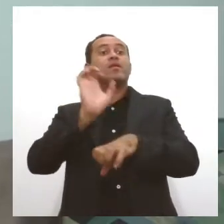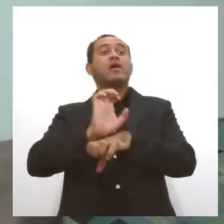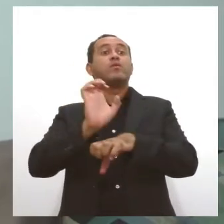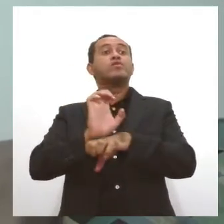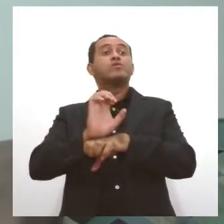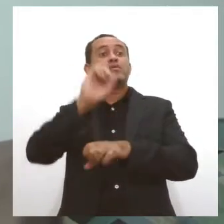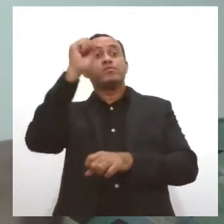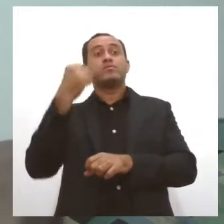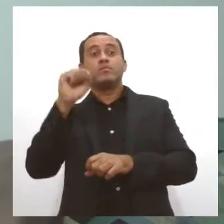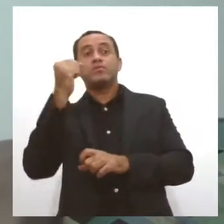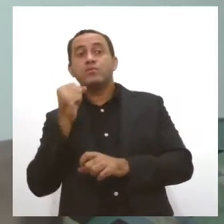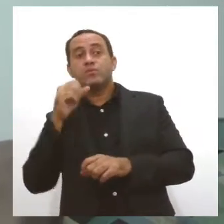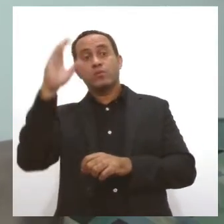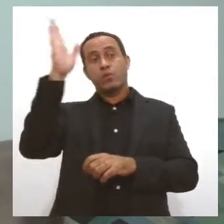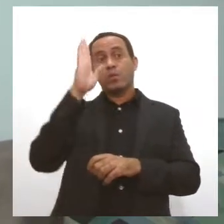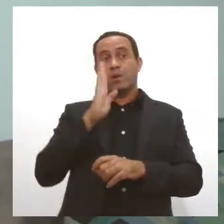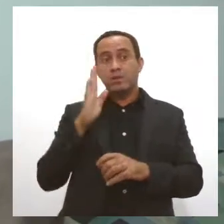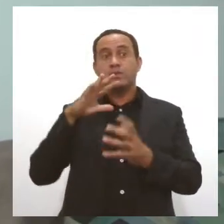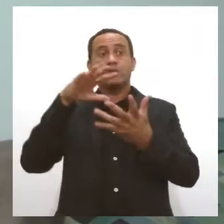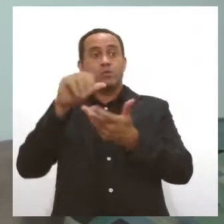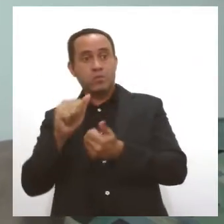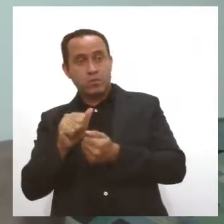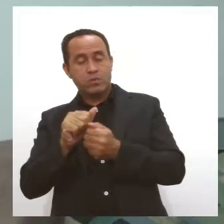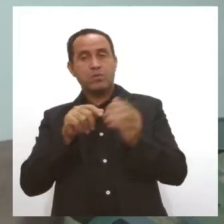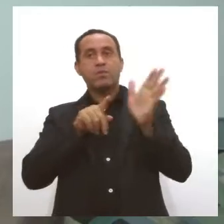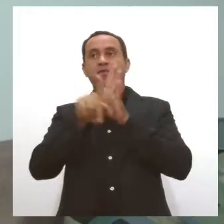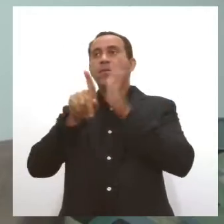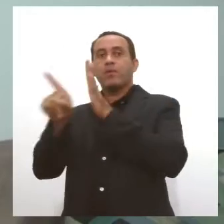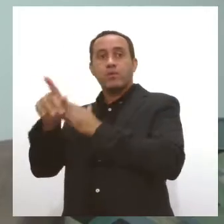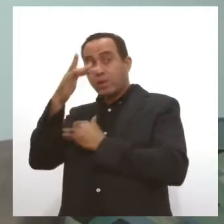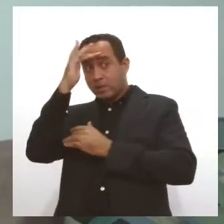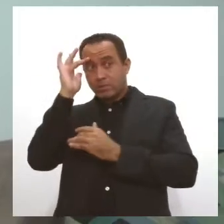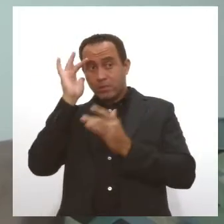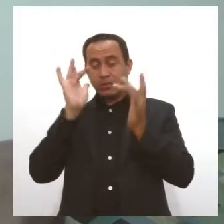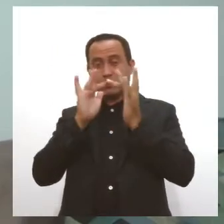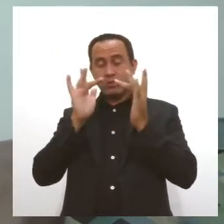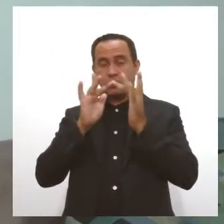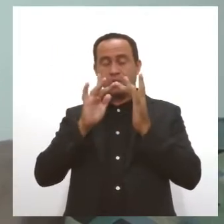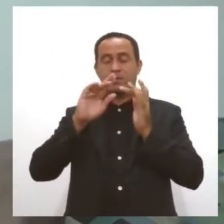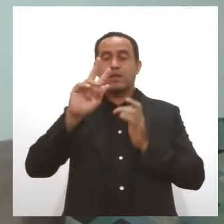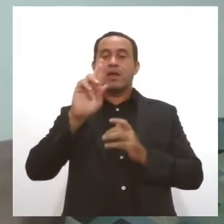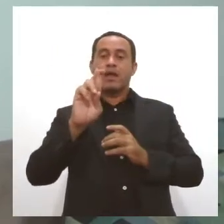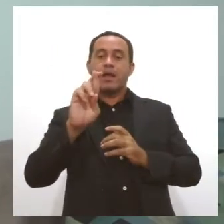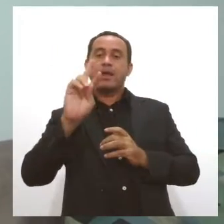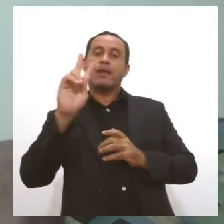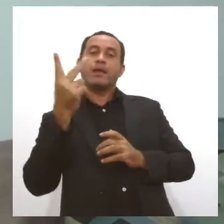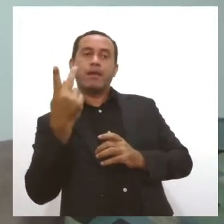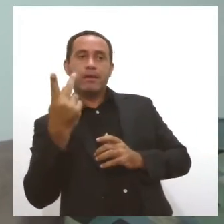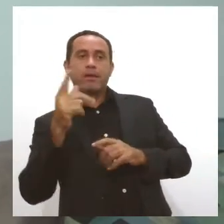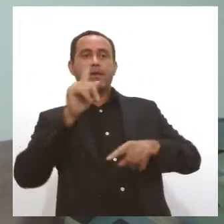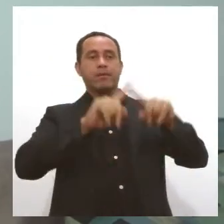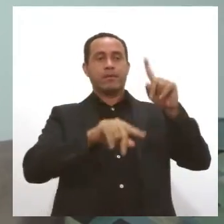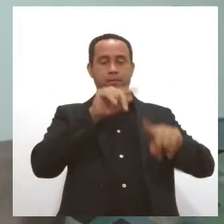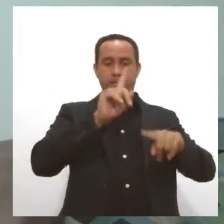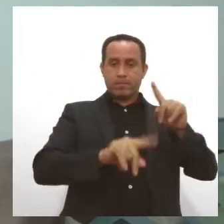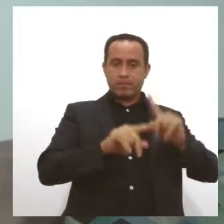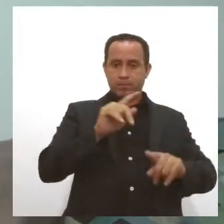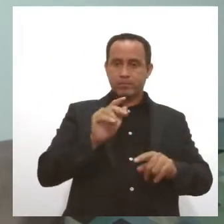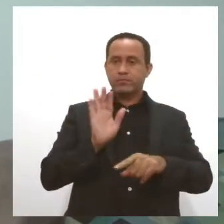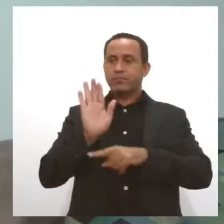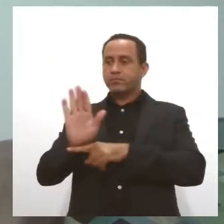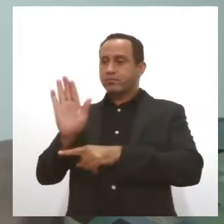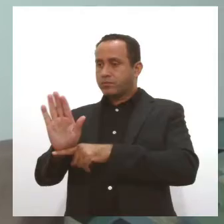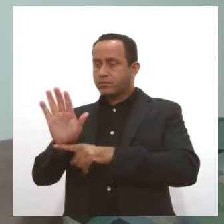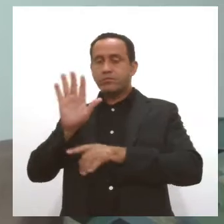gerir. E ele tem funções na área de recursos humanos, na área de recursos materiais. Ele tem que cuidar da manutenção do posto de